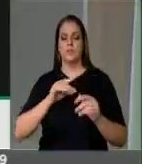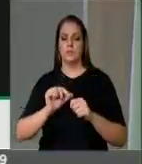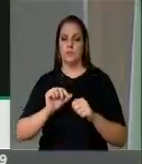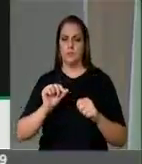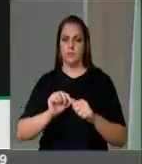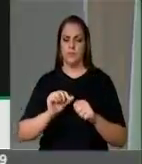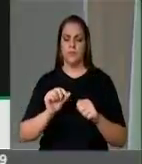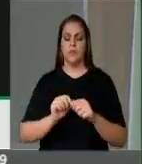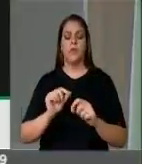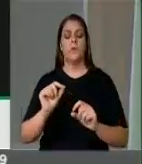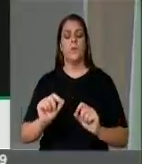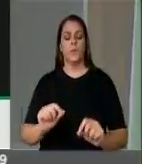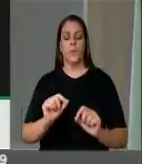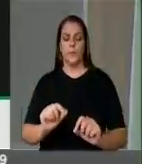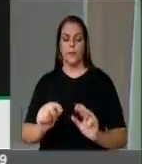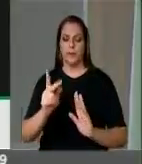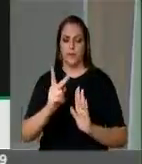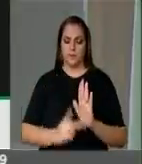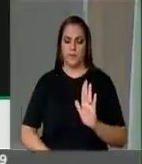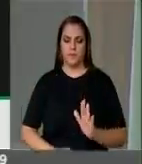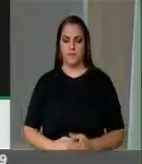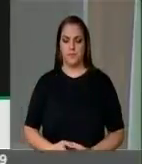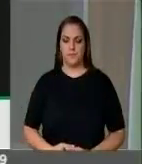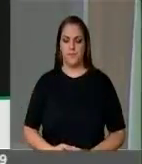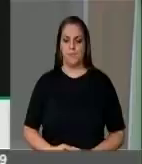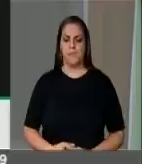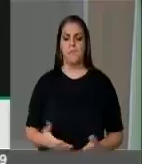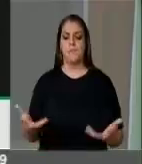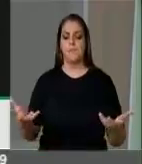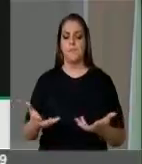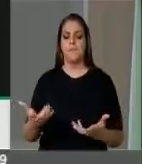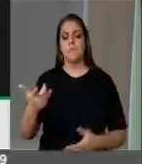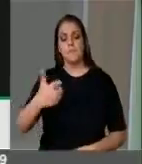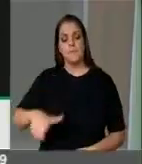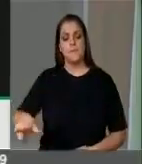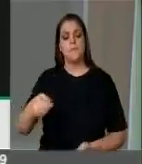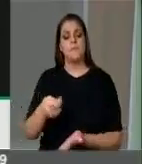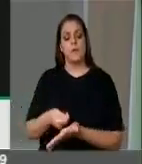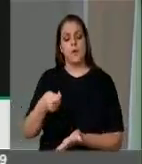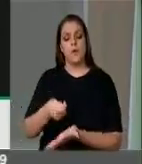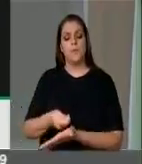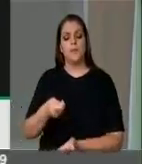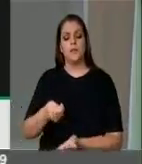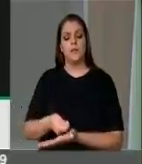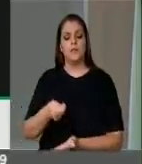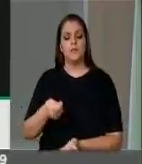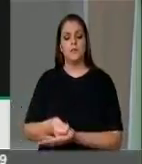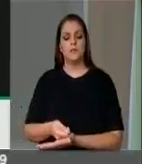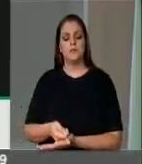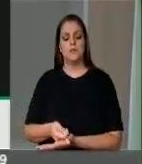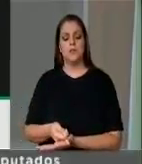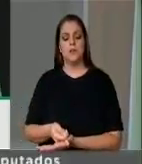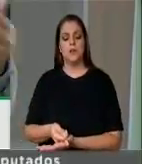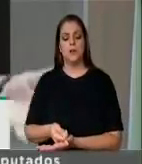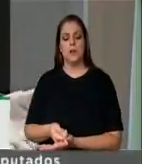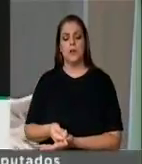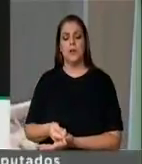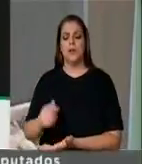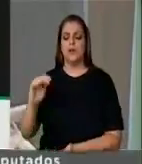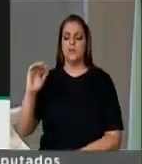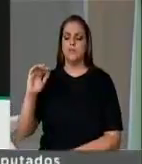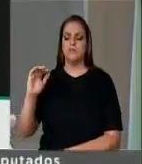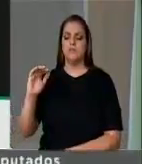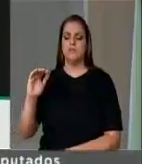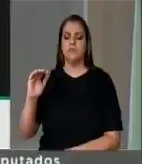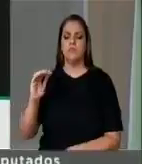retorno obrigatório do extintor de incêndio, que irresponsavelmente o CONTRAN, através